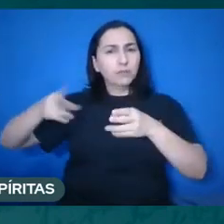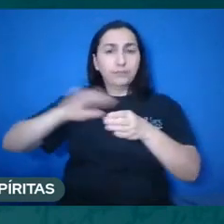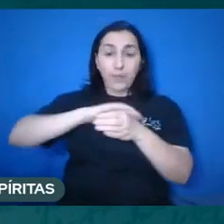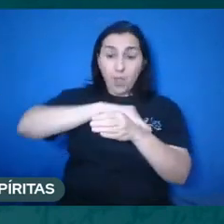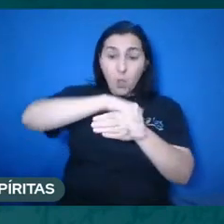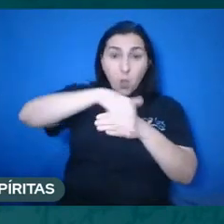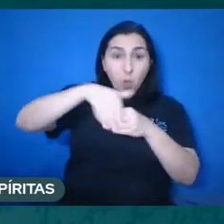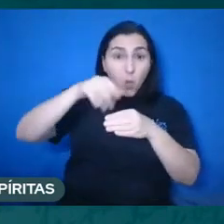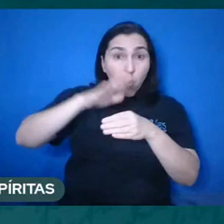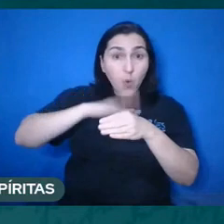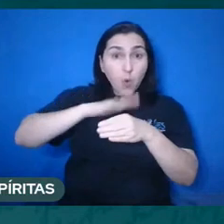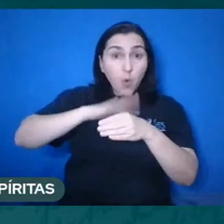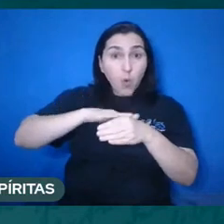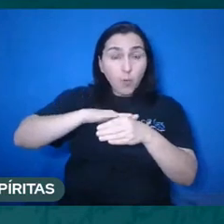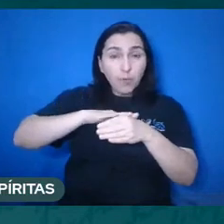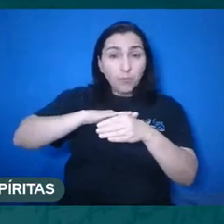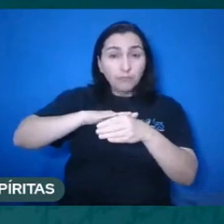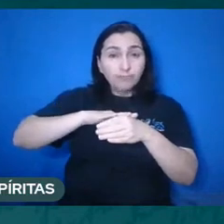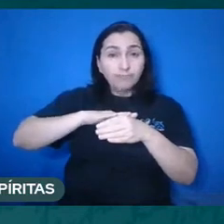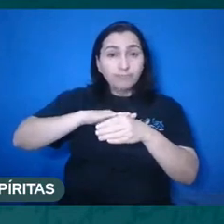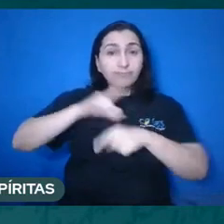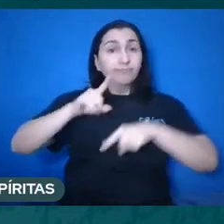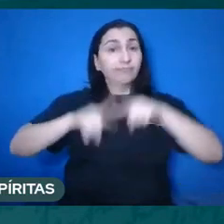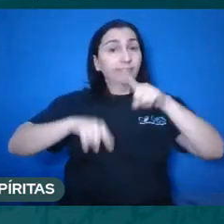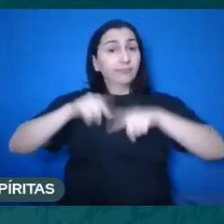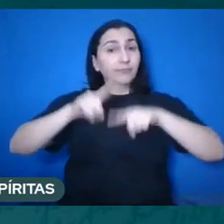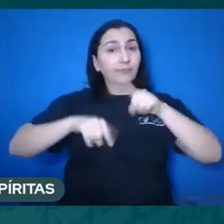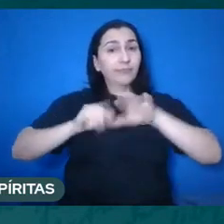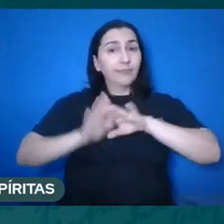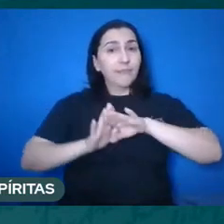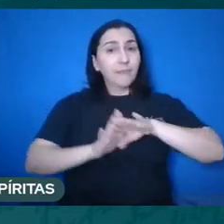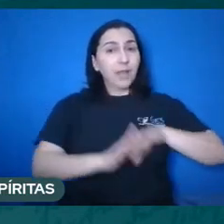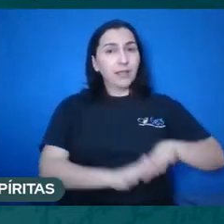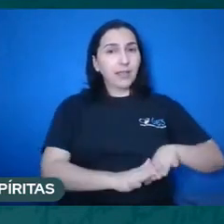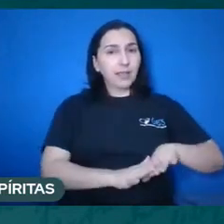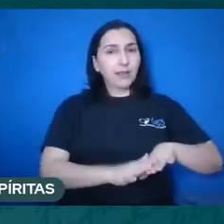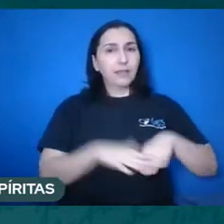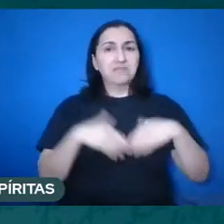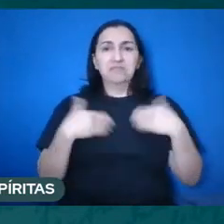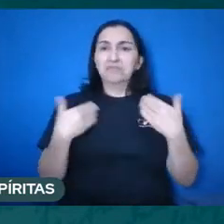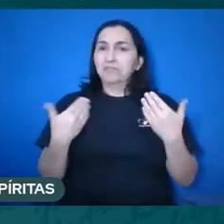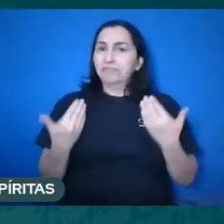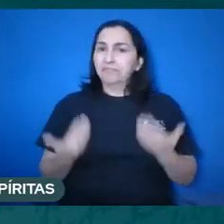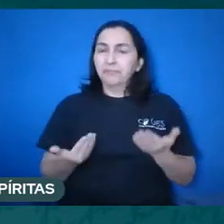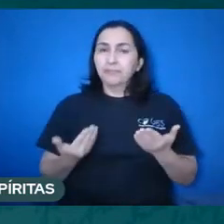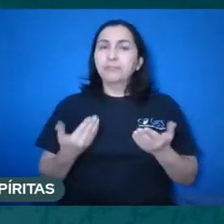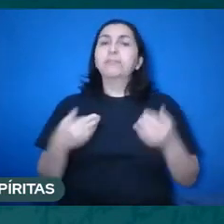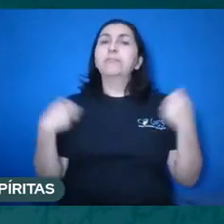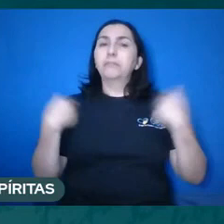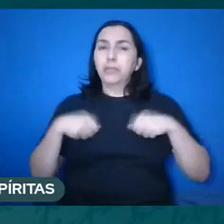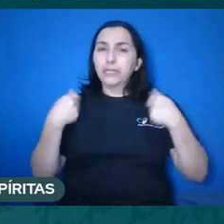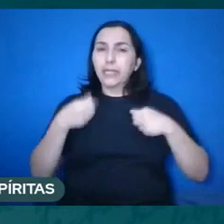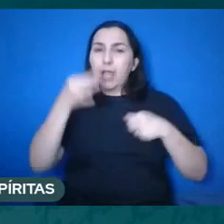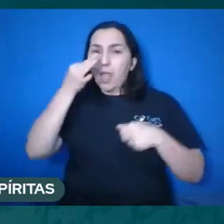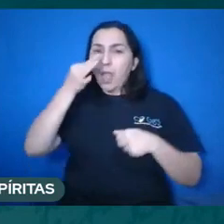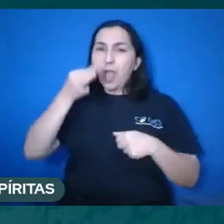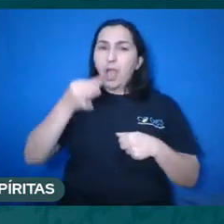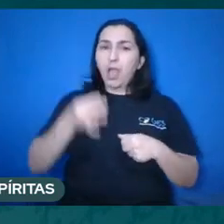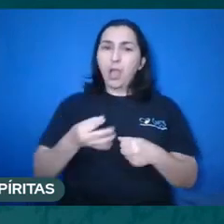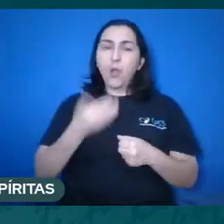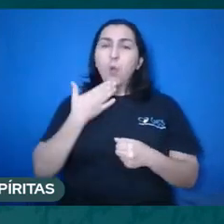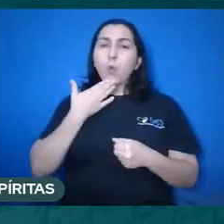decompondo-se, volta à matéria. Muito importa, no entanto, distinguir bem a alma pura,